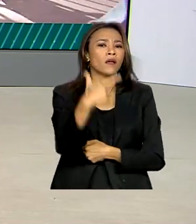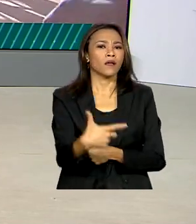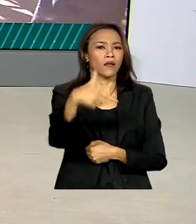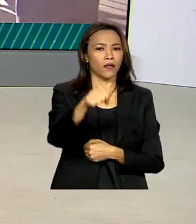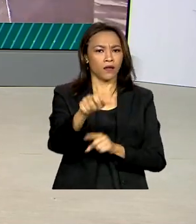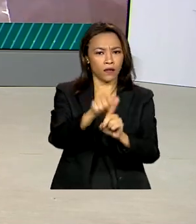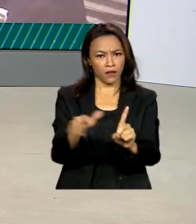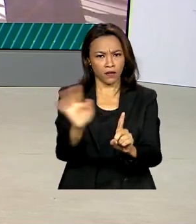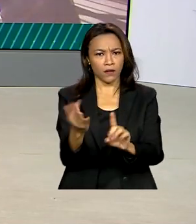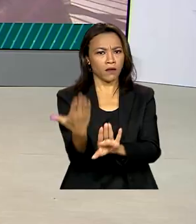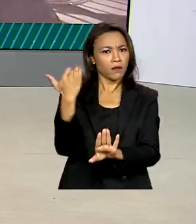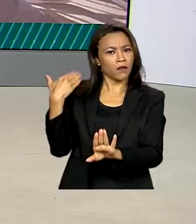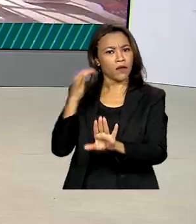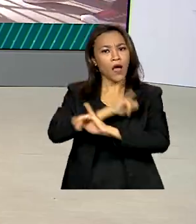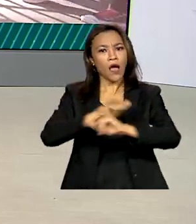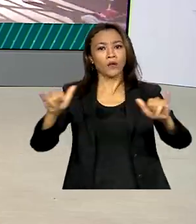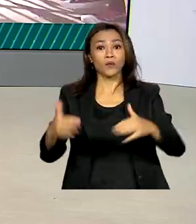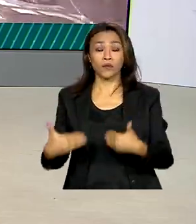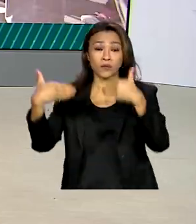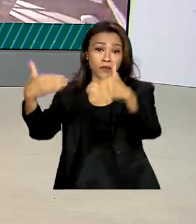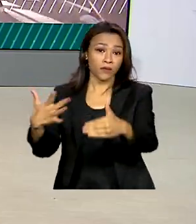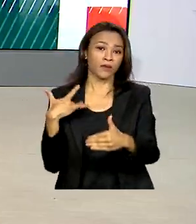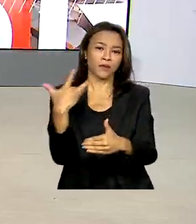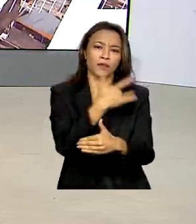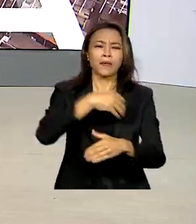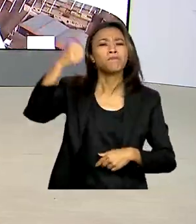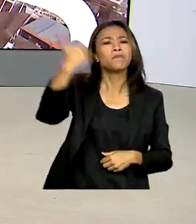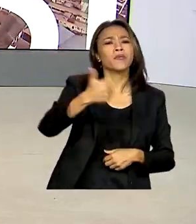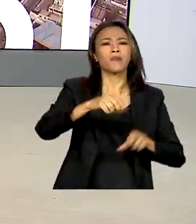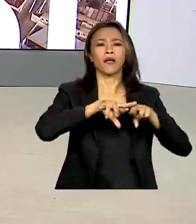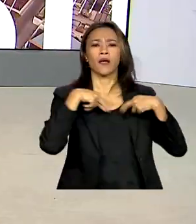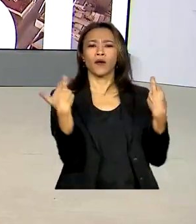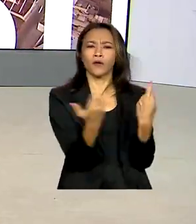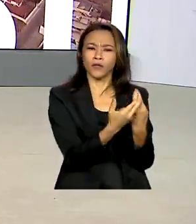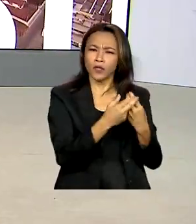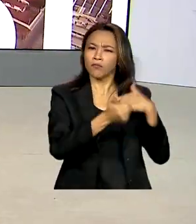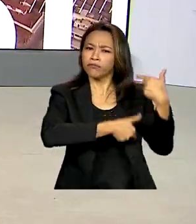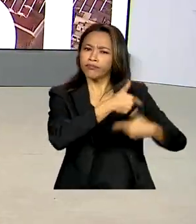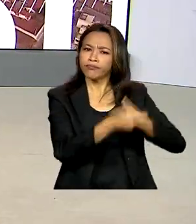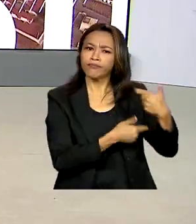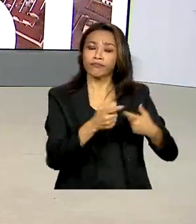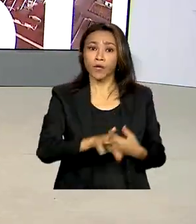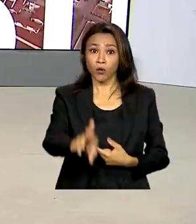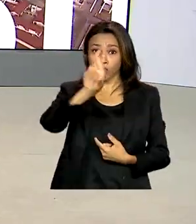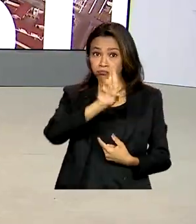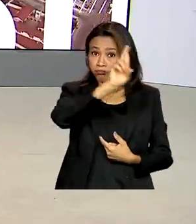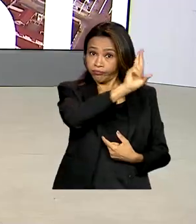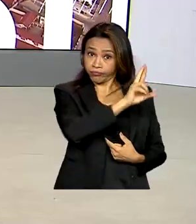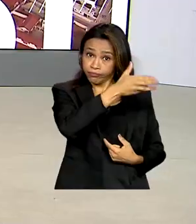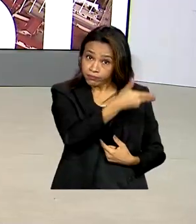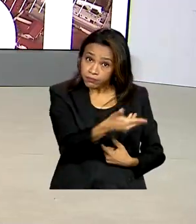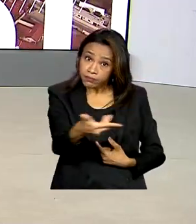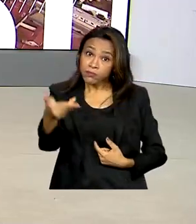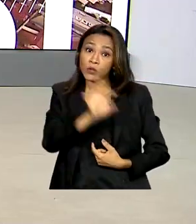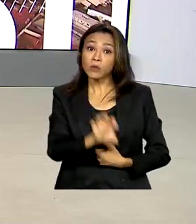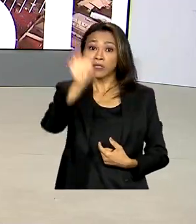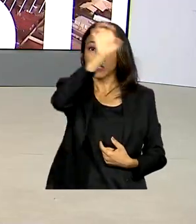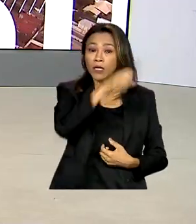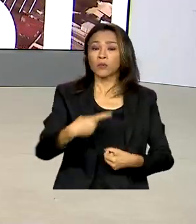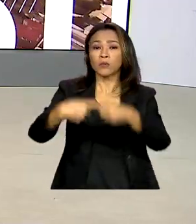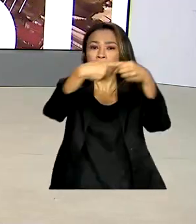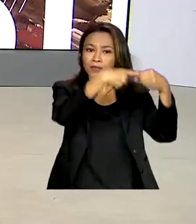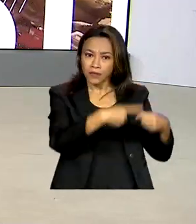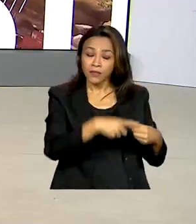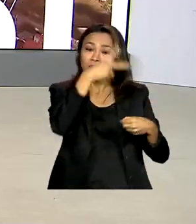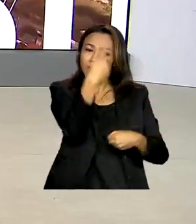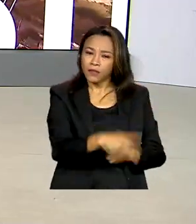O anúncio foi feito pelo Ministério da Saúde na primeira reunião de trabalho com gestores da saúde dos estados, municípios